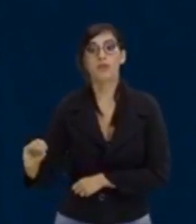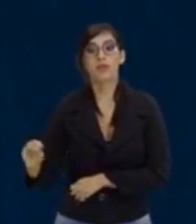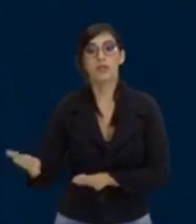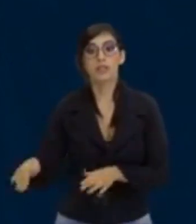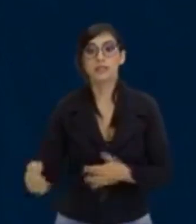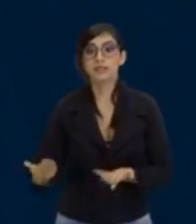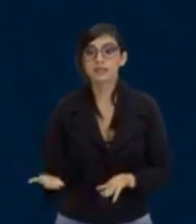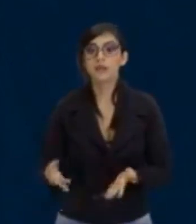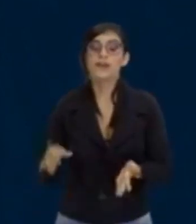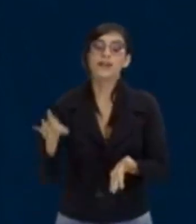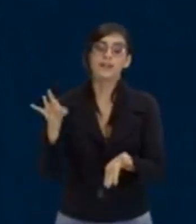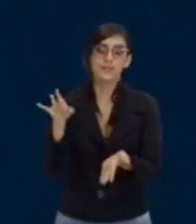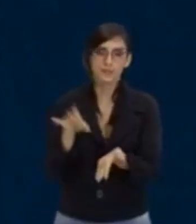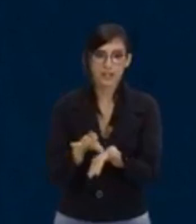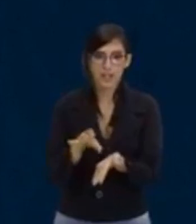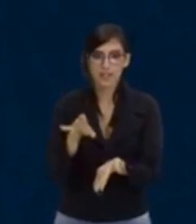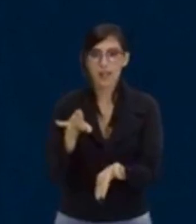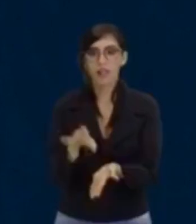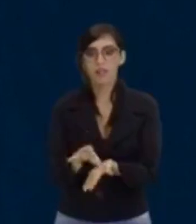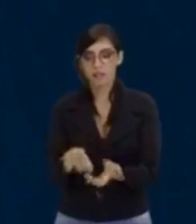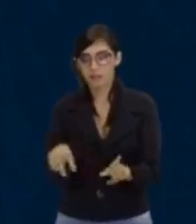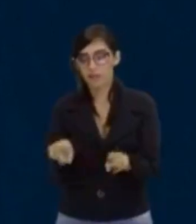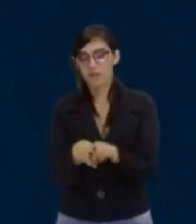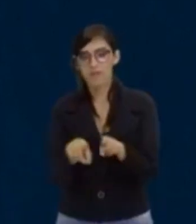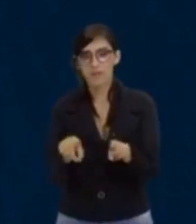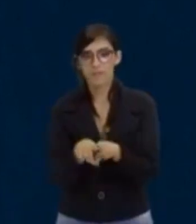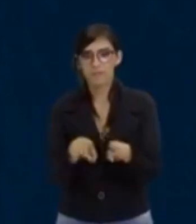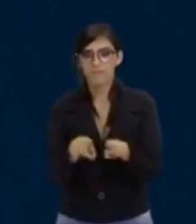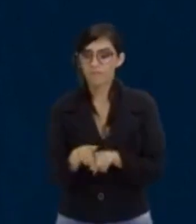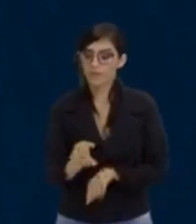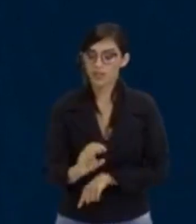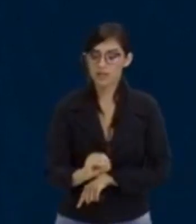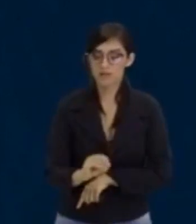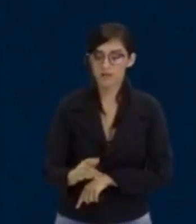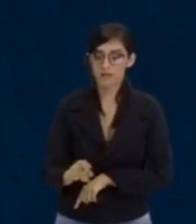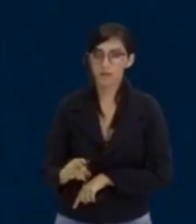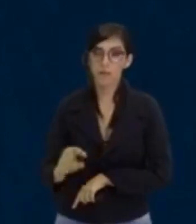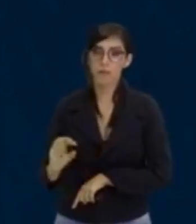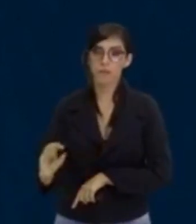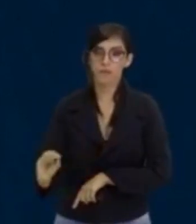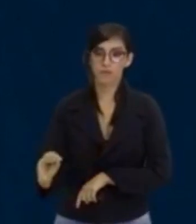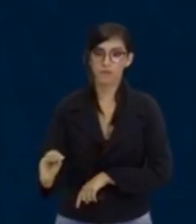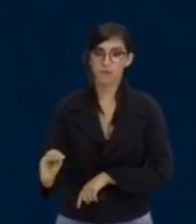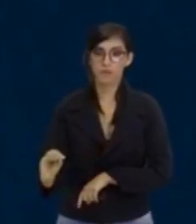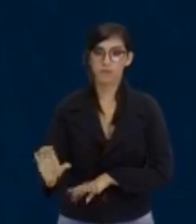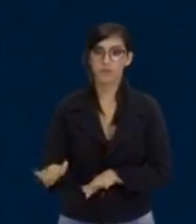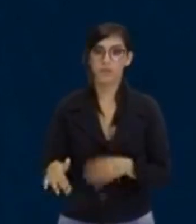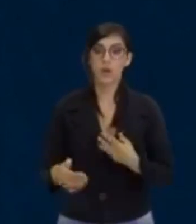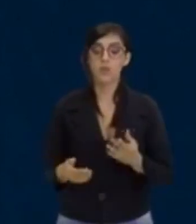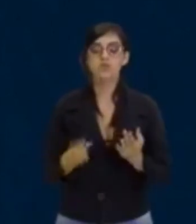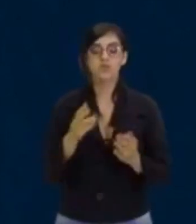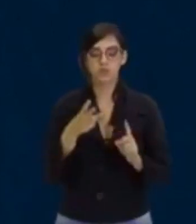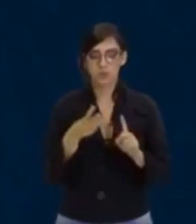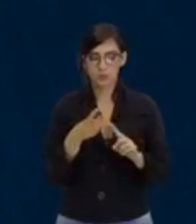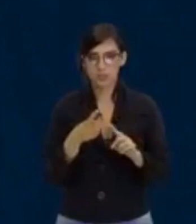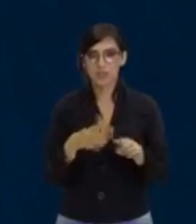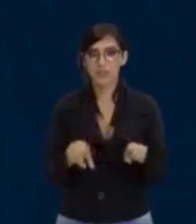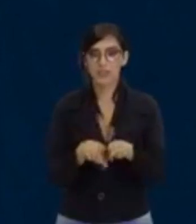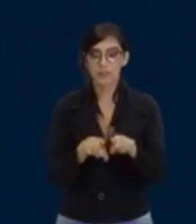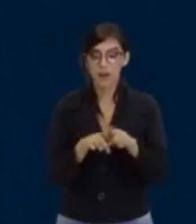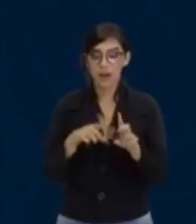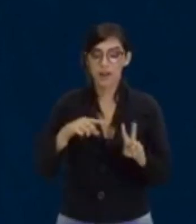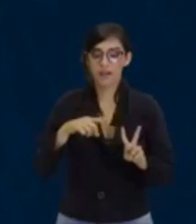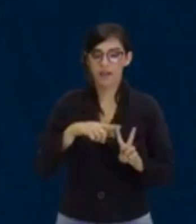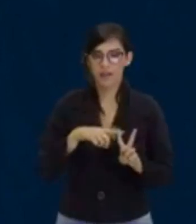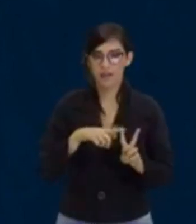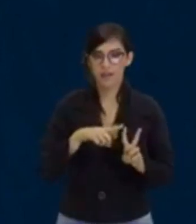Novamente, zero igual a zero. Novamente, isso é verdade. Ou seja, o 3 também é a raiz da minha equação.